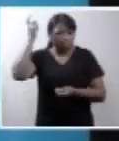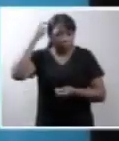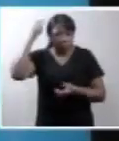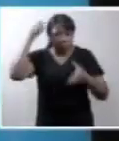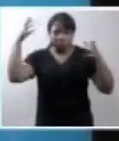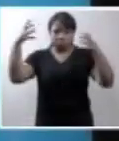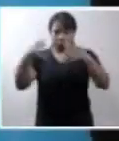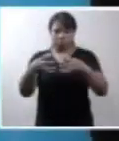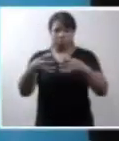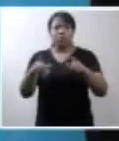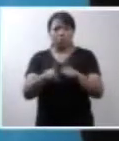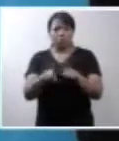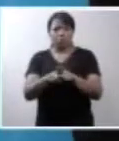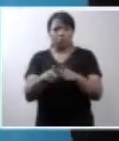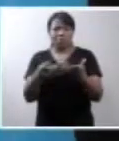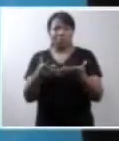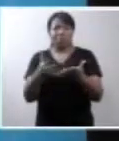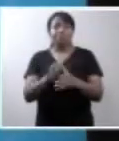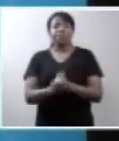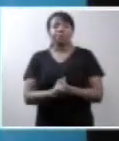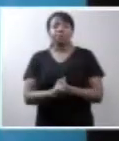e o outro não dizia.